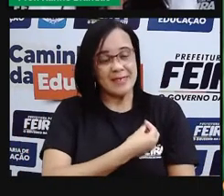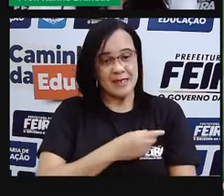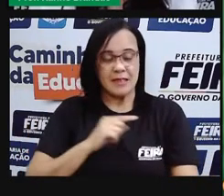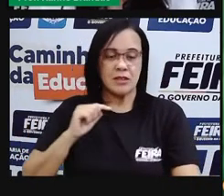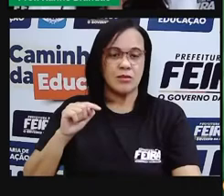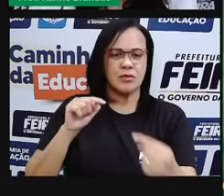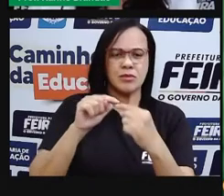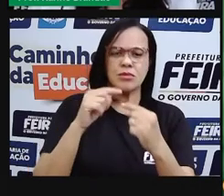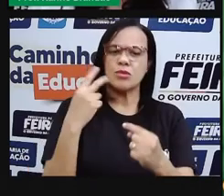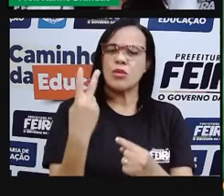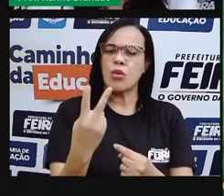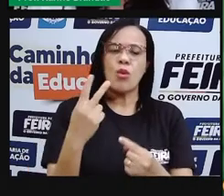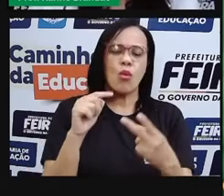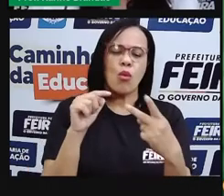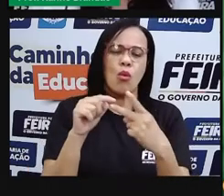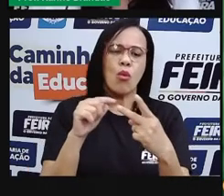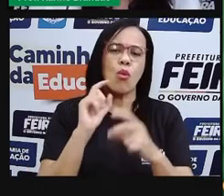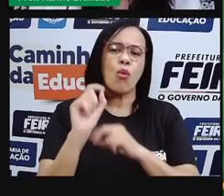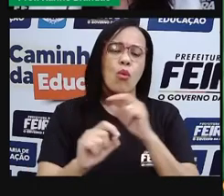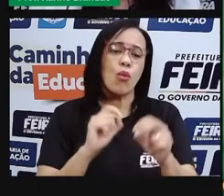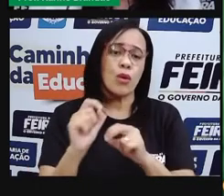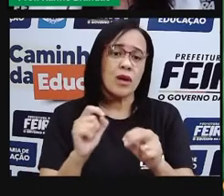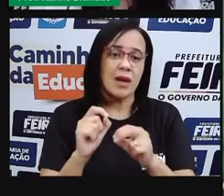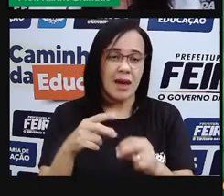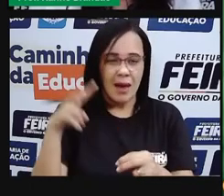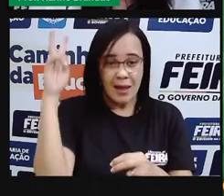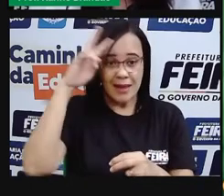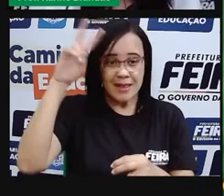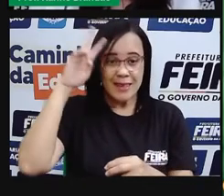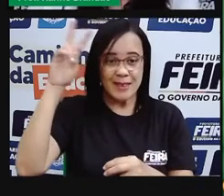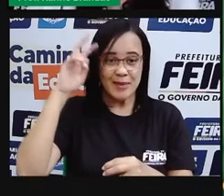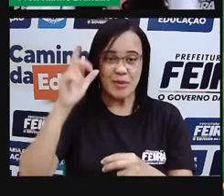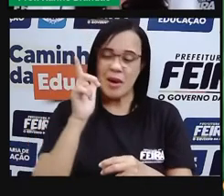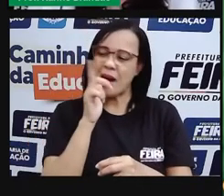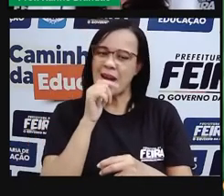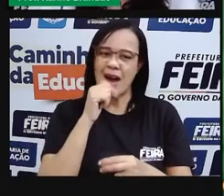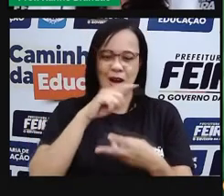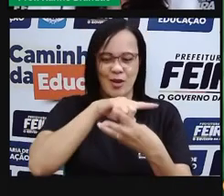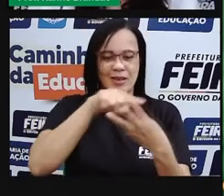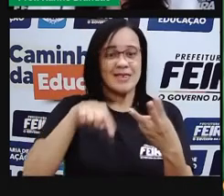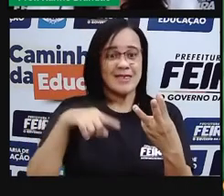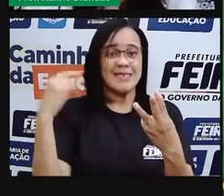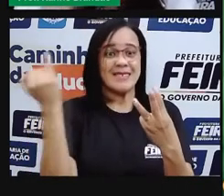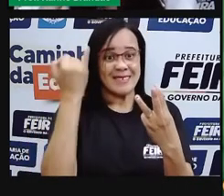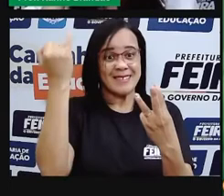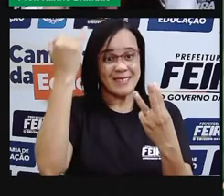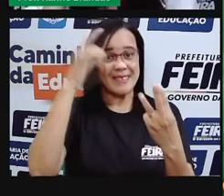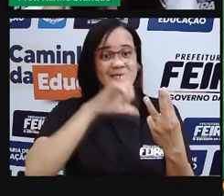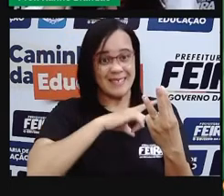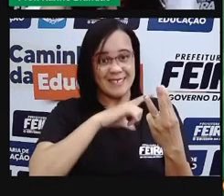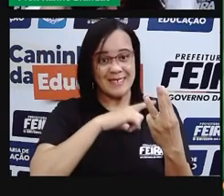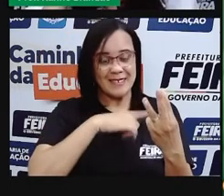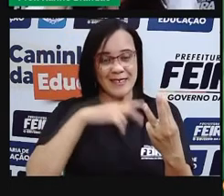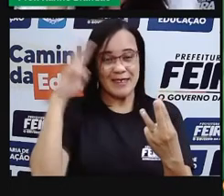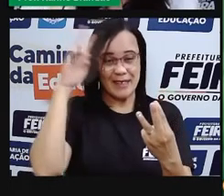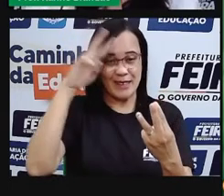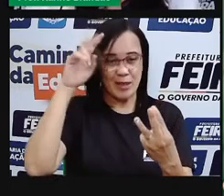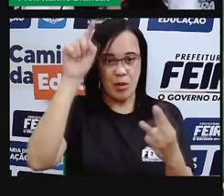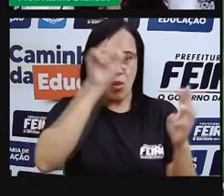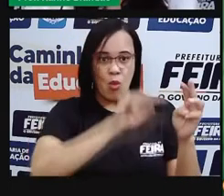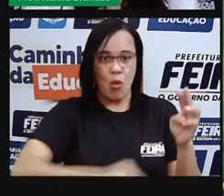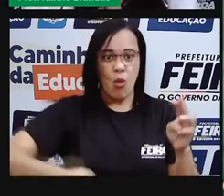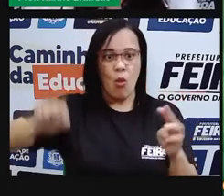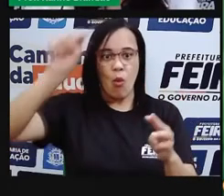de estado físico da água, que a gente viu na nossa última aula, para explicar o ciclo hidrológico